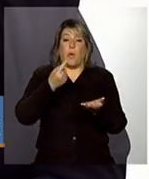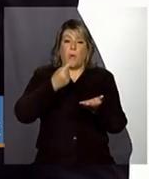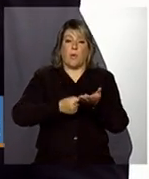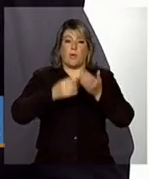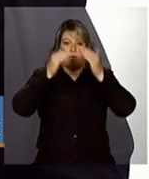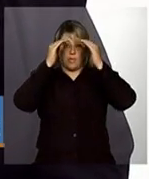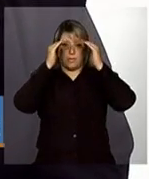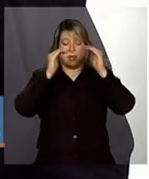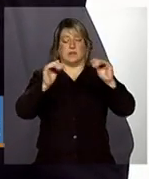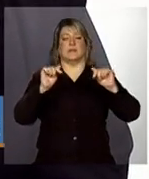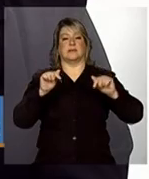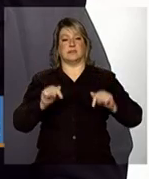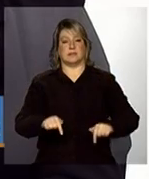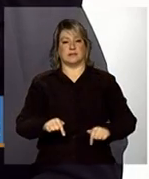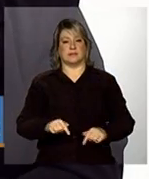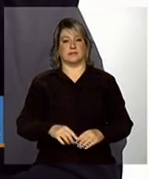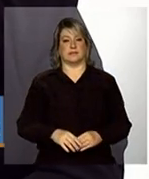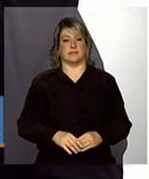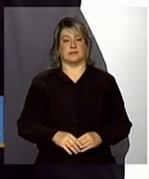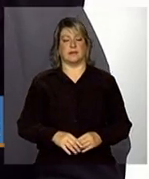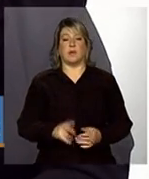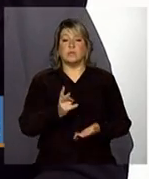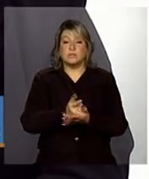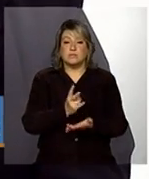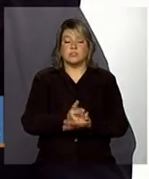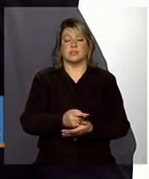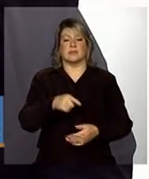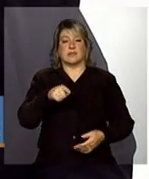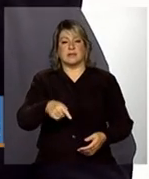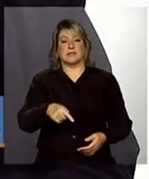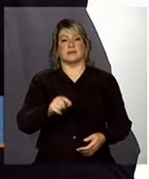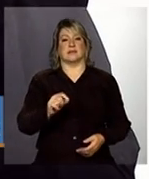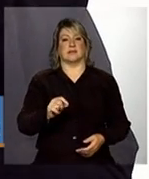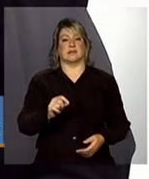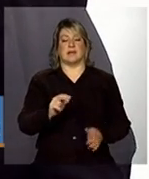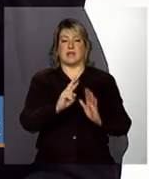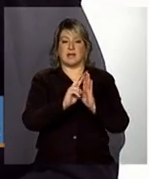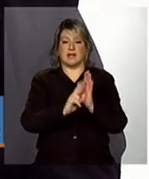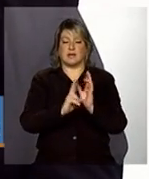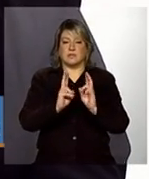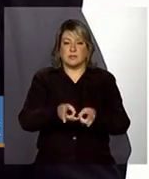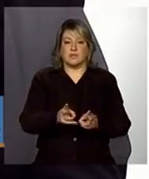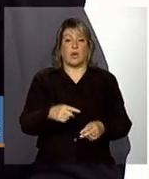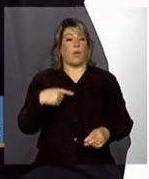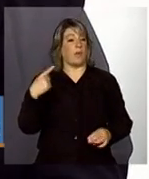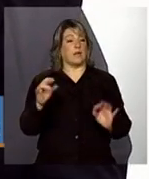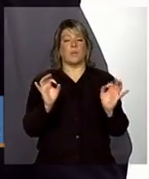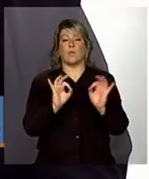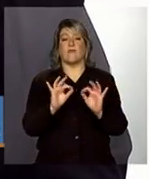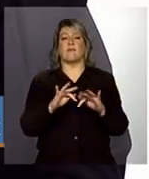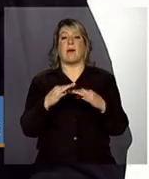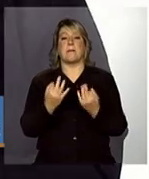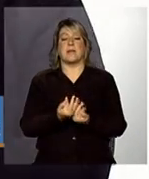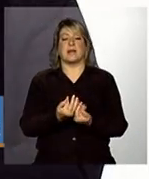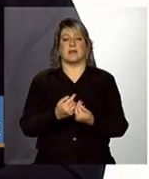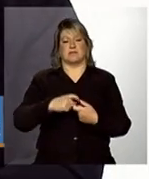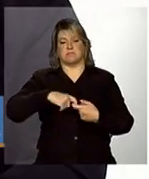essa, essa... manter essa proposta e cumprir isso, né? De que nenhuma família, né? Seja